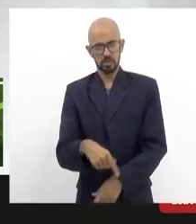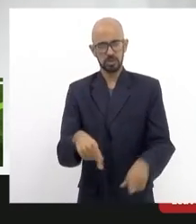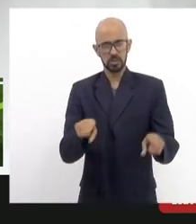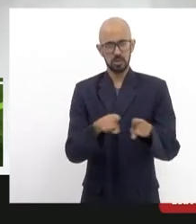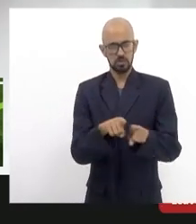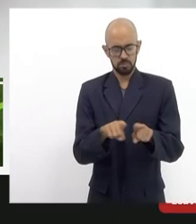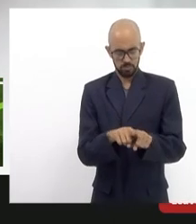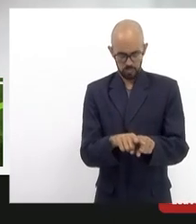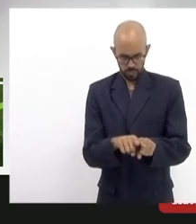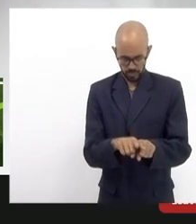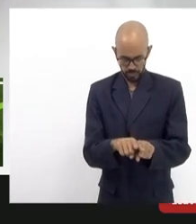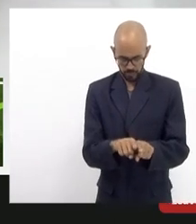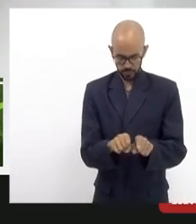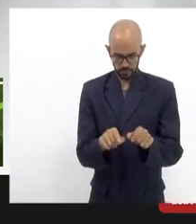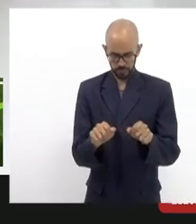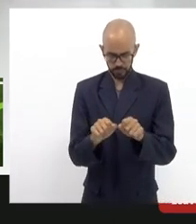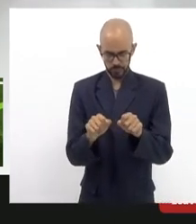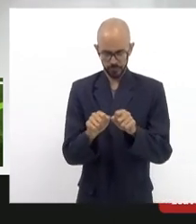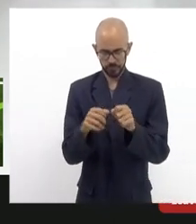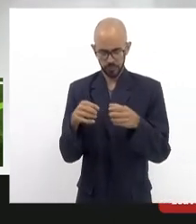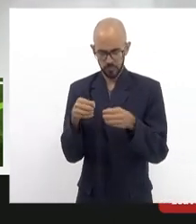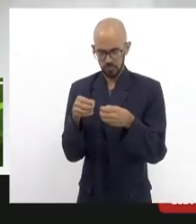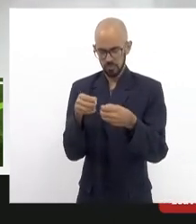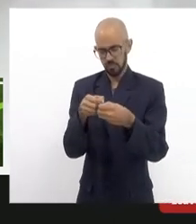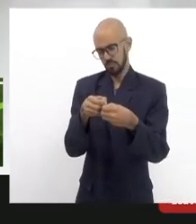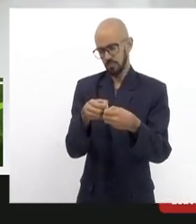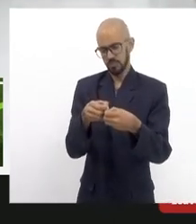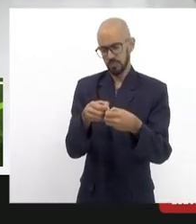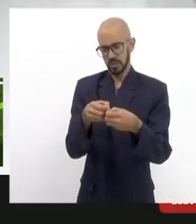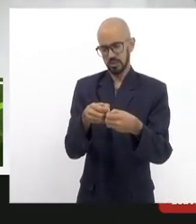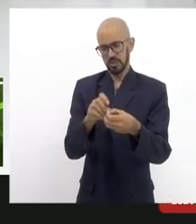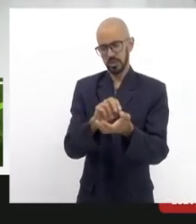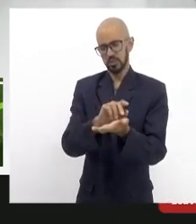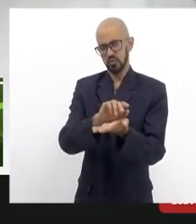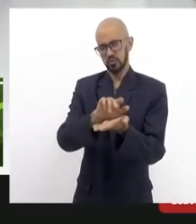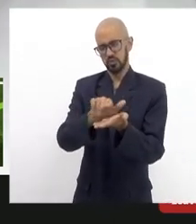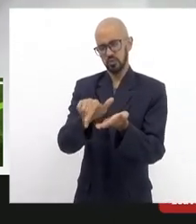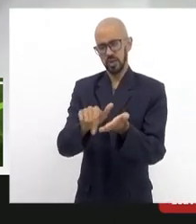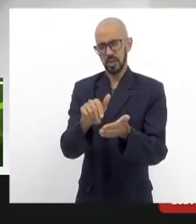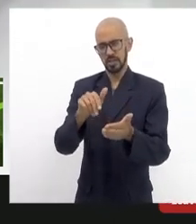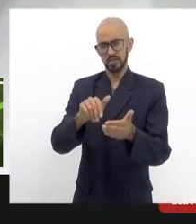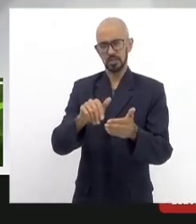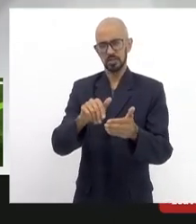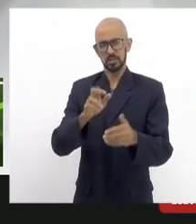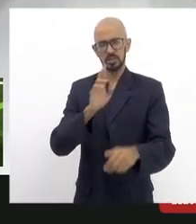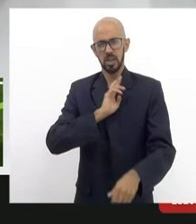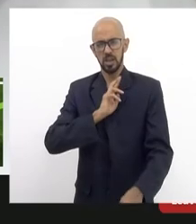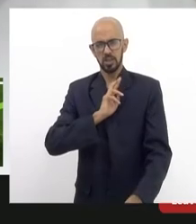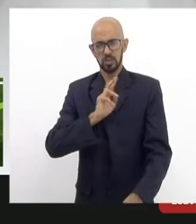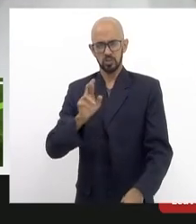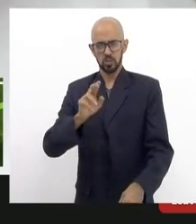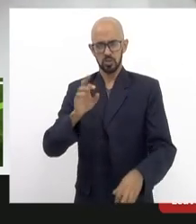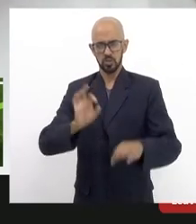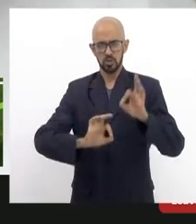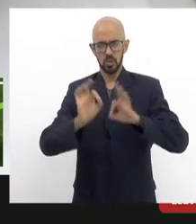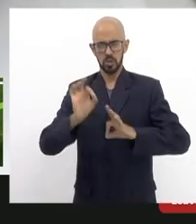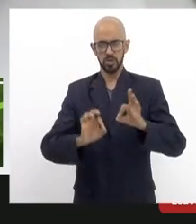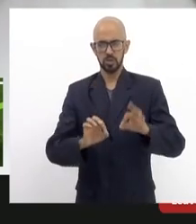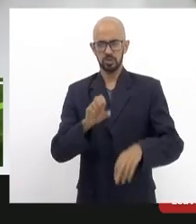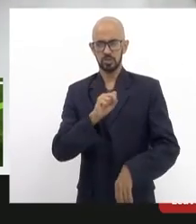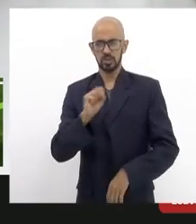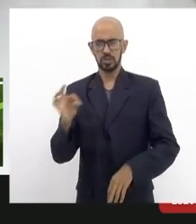uma aproximação entre as diversas profissões de fé que se organizam em Santa